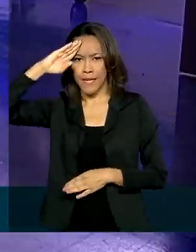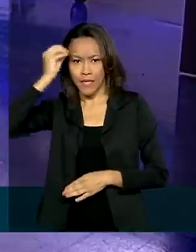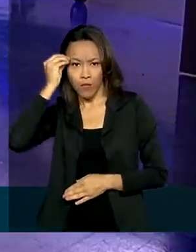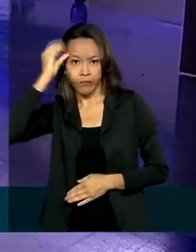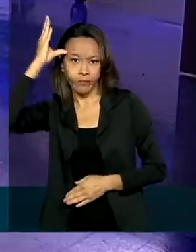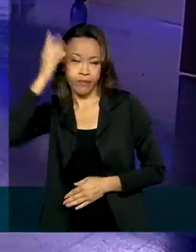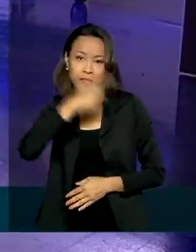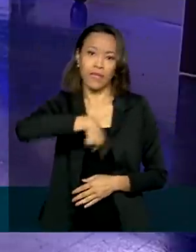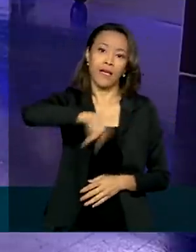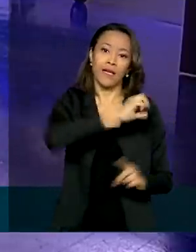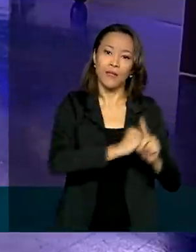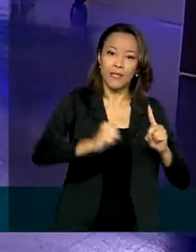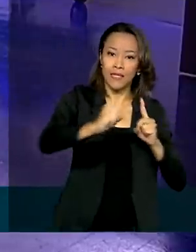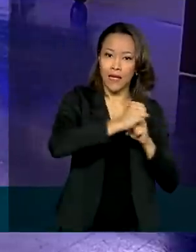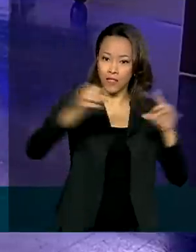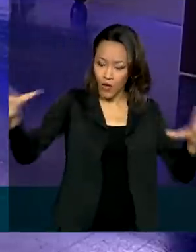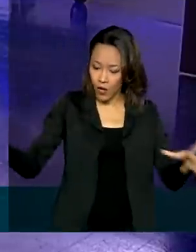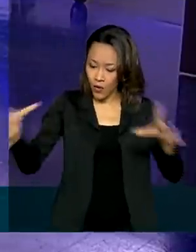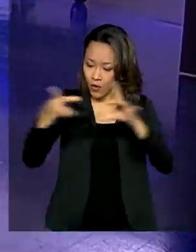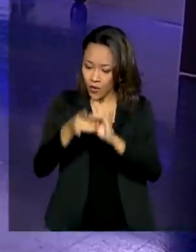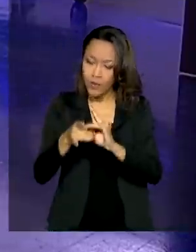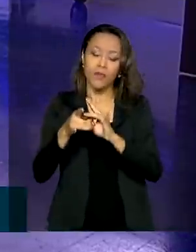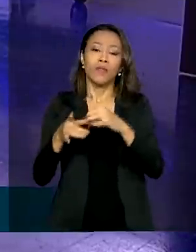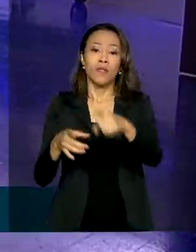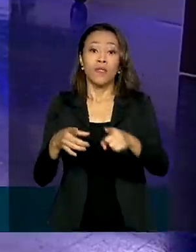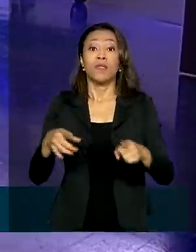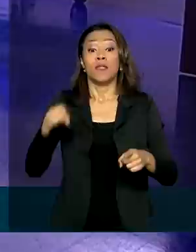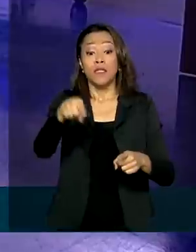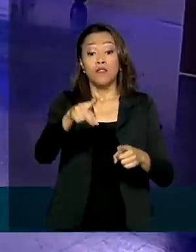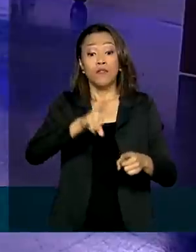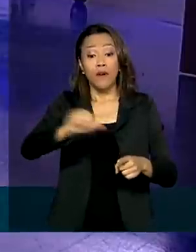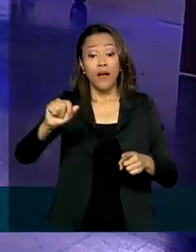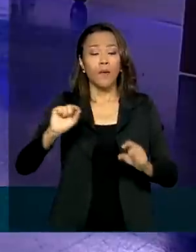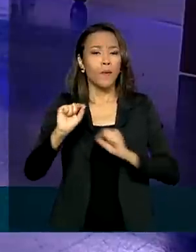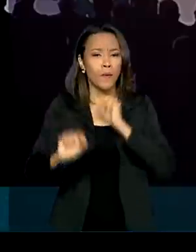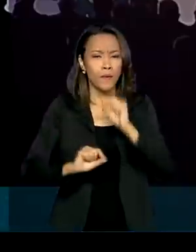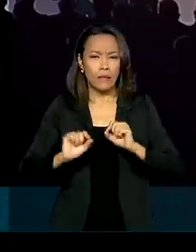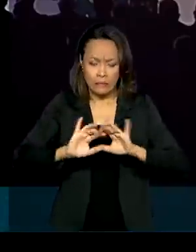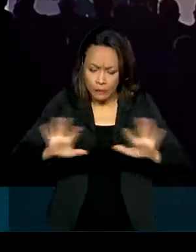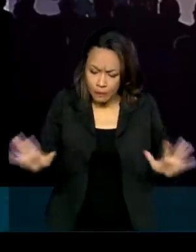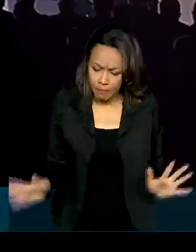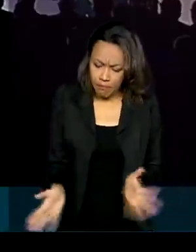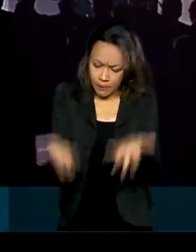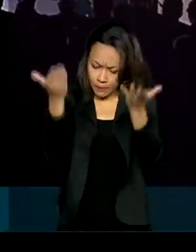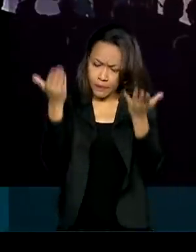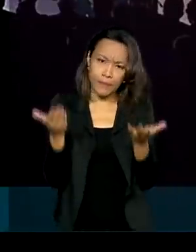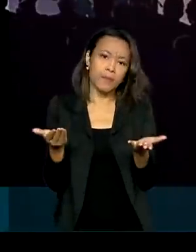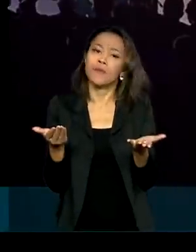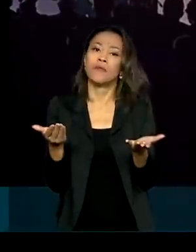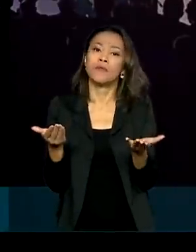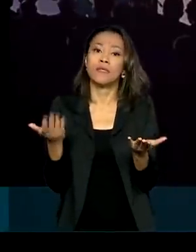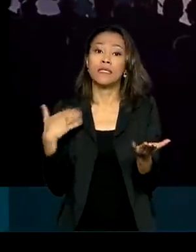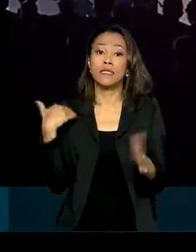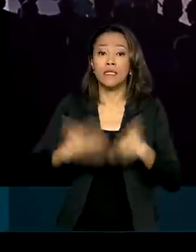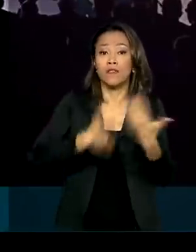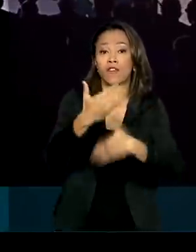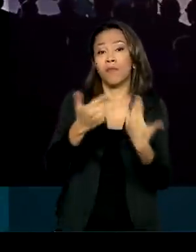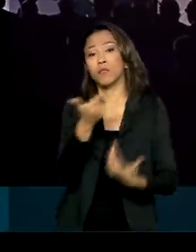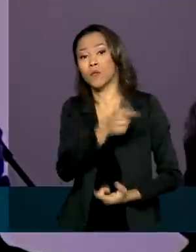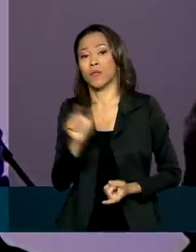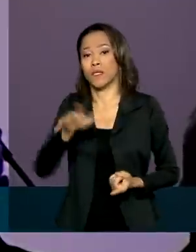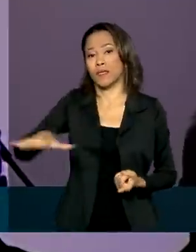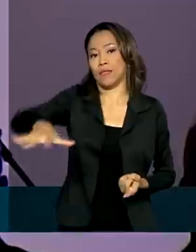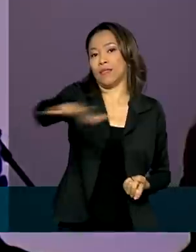projetos estratégicos das Forças Armadas, impulsionará o desenvolvimento de outros setores da economia